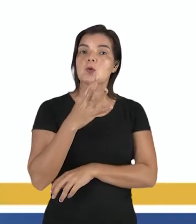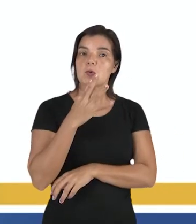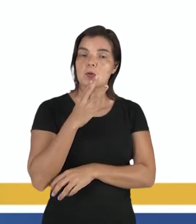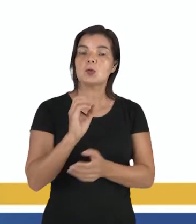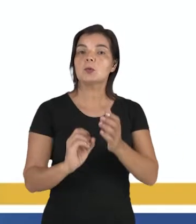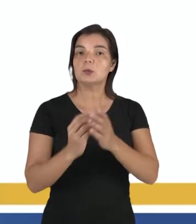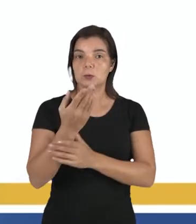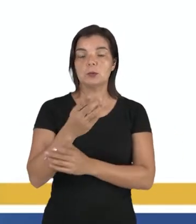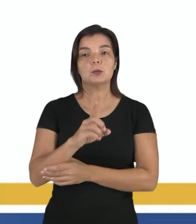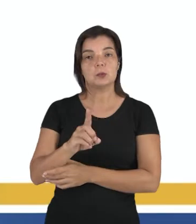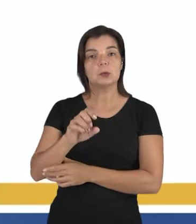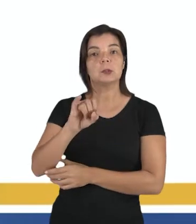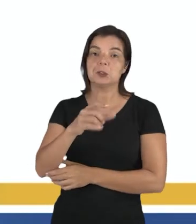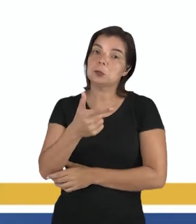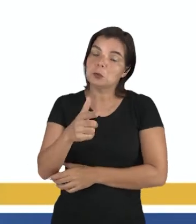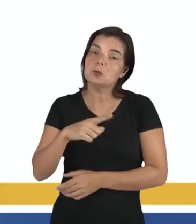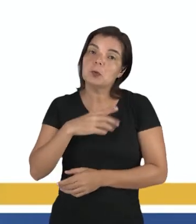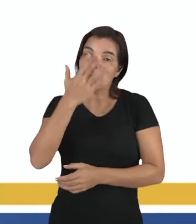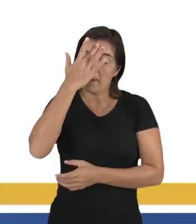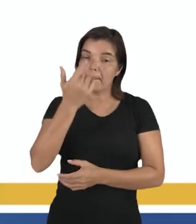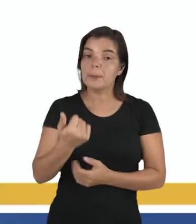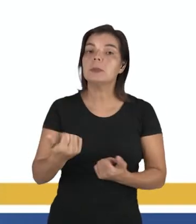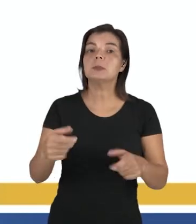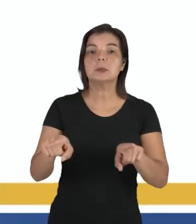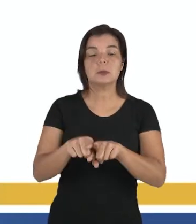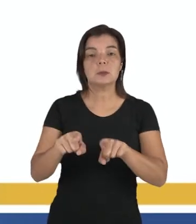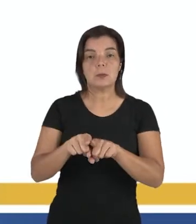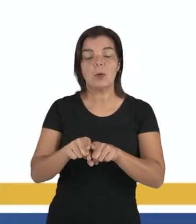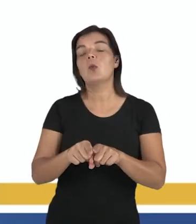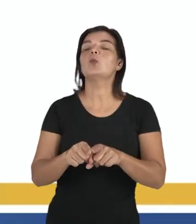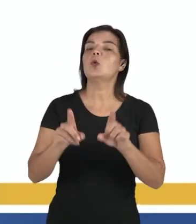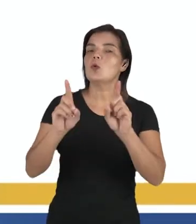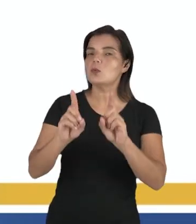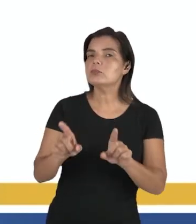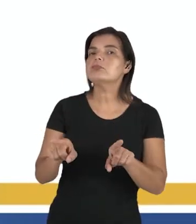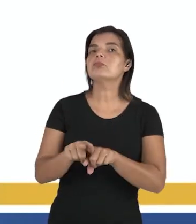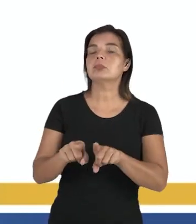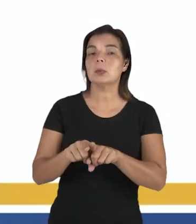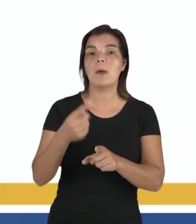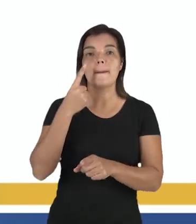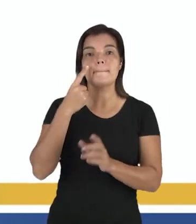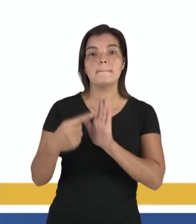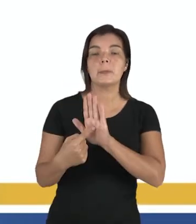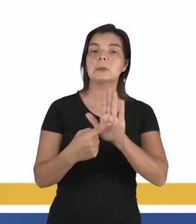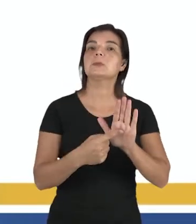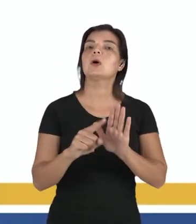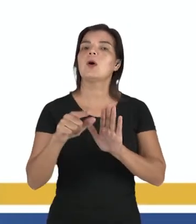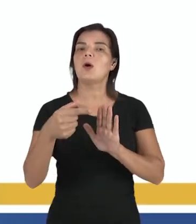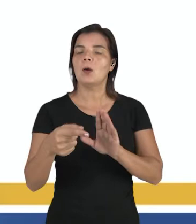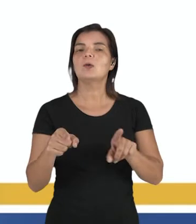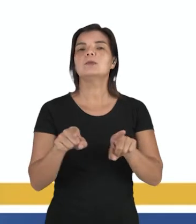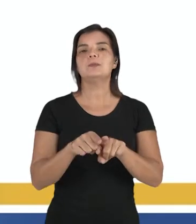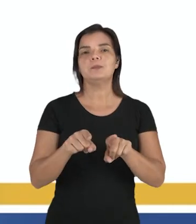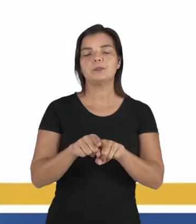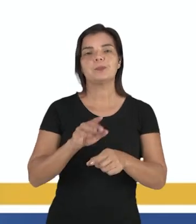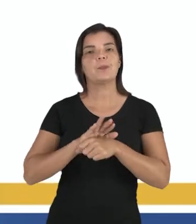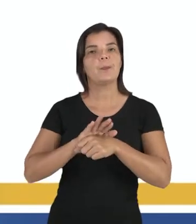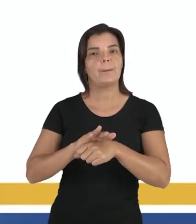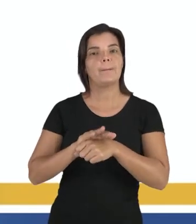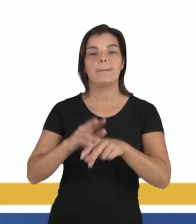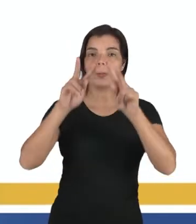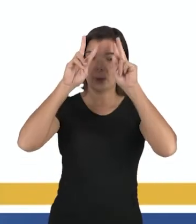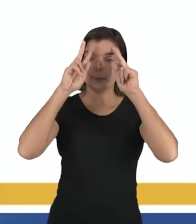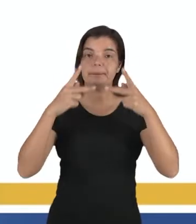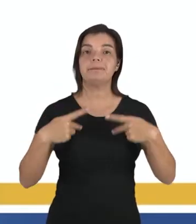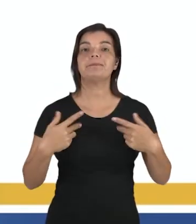criação divina, se há uma criação divina, mas eu devo conhecer a natureza, o que está aí, para reproduzi-la a serviço do